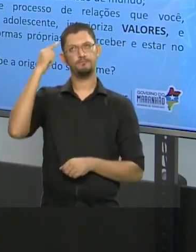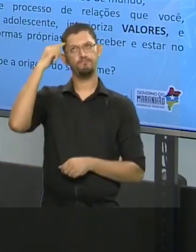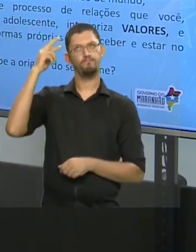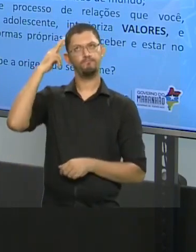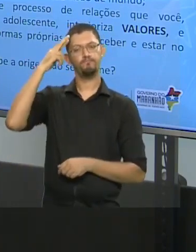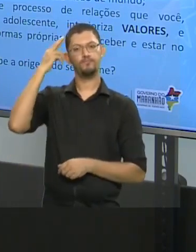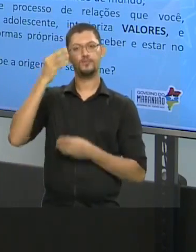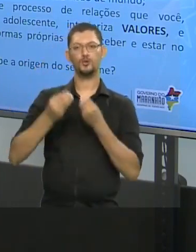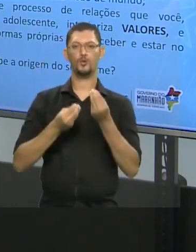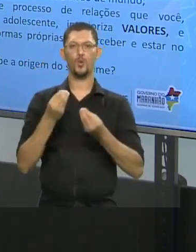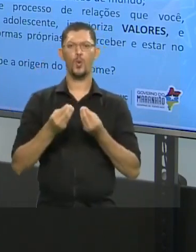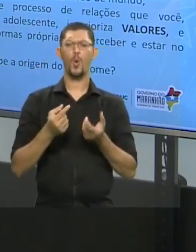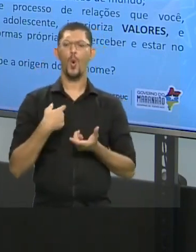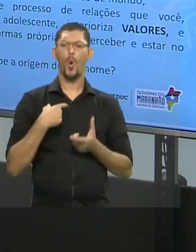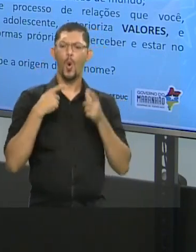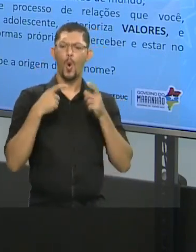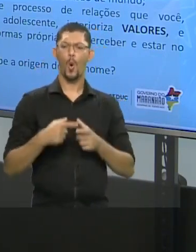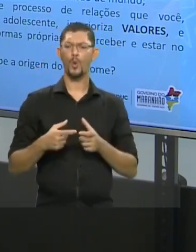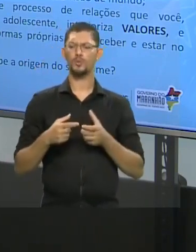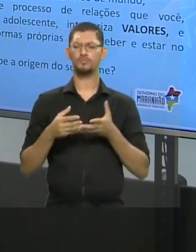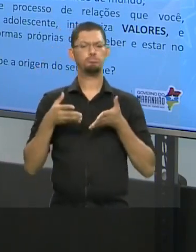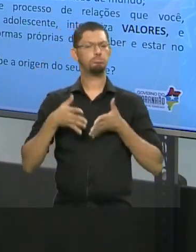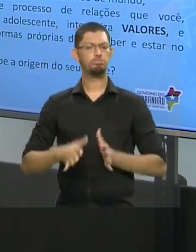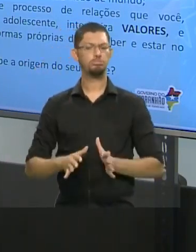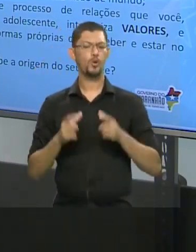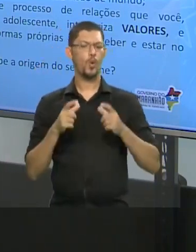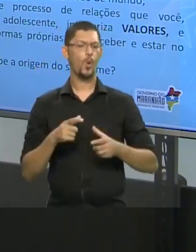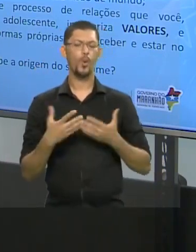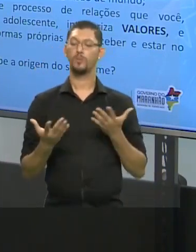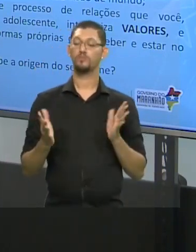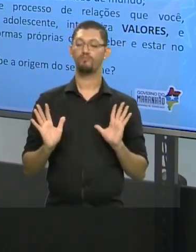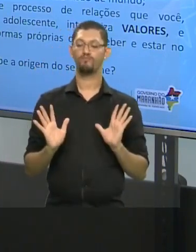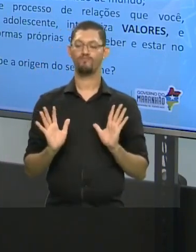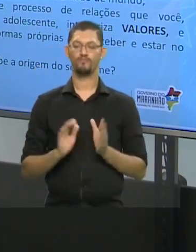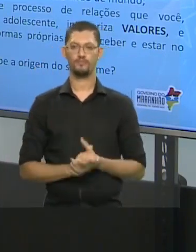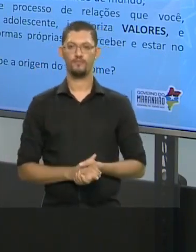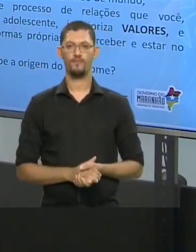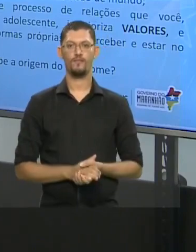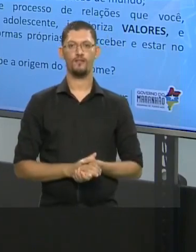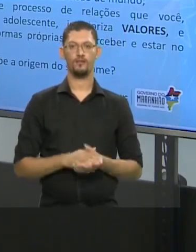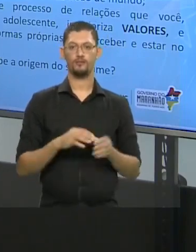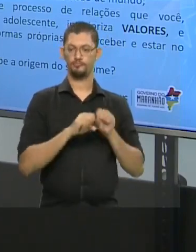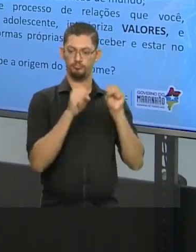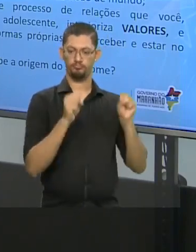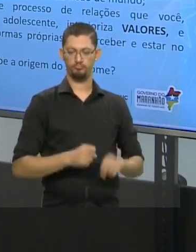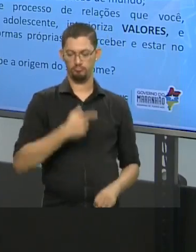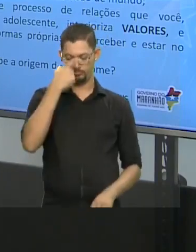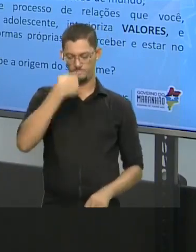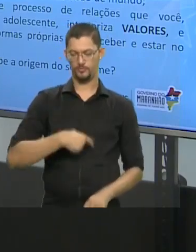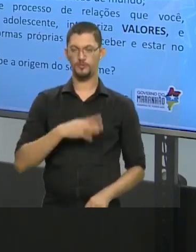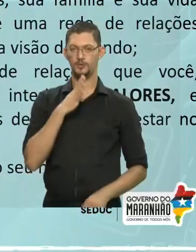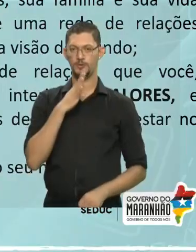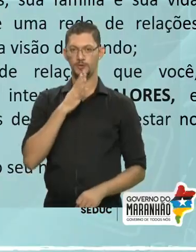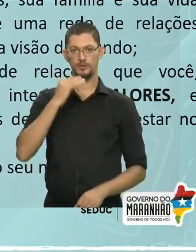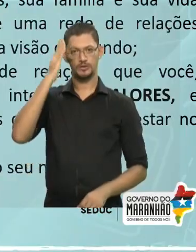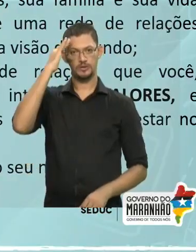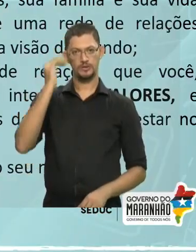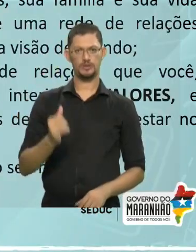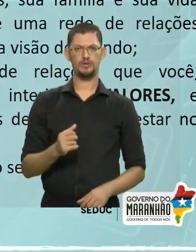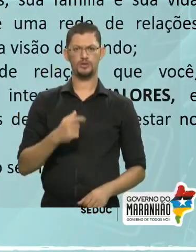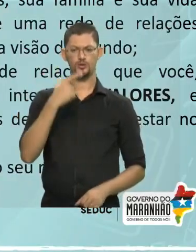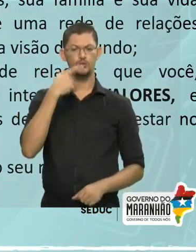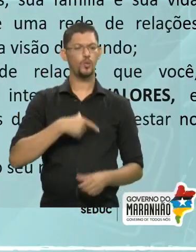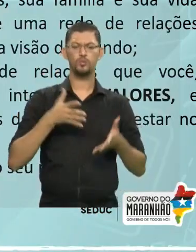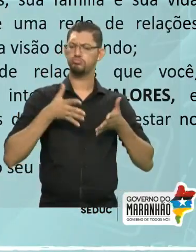nisso. De onde eu vim? Faz parte do processo de autoconhecimento saber de